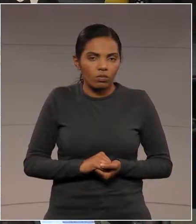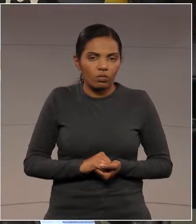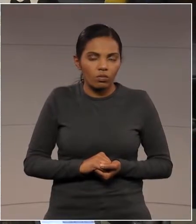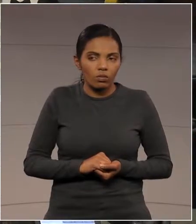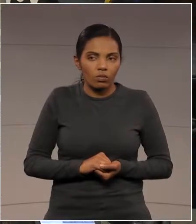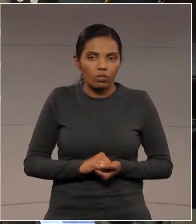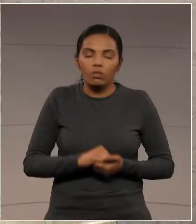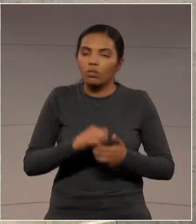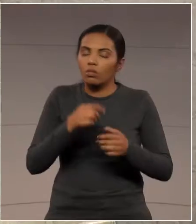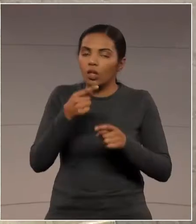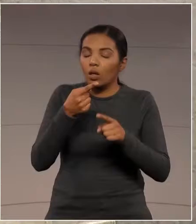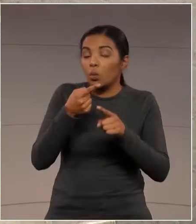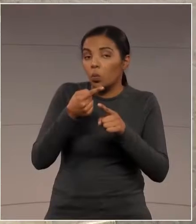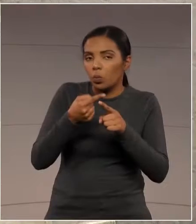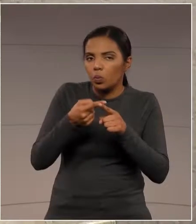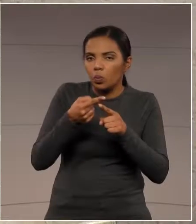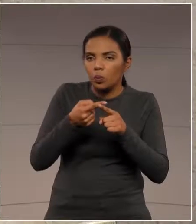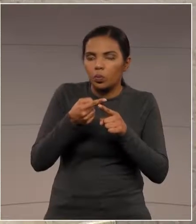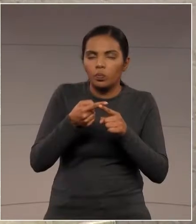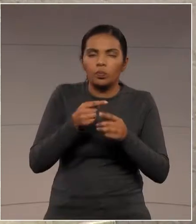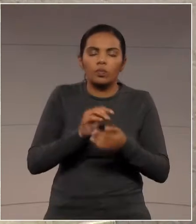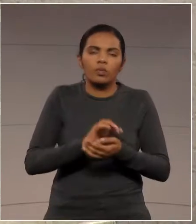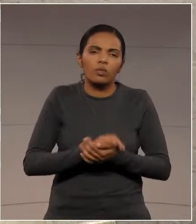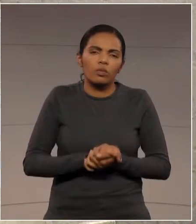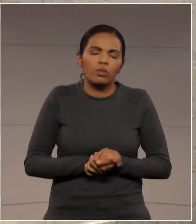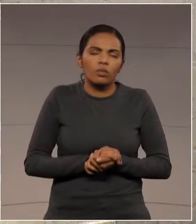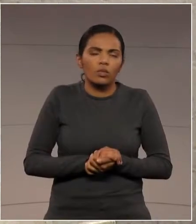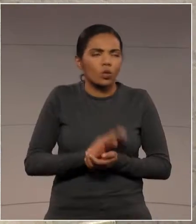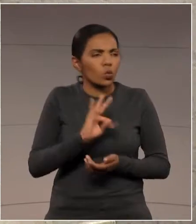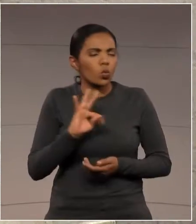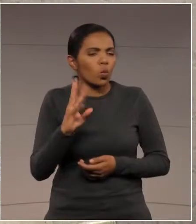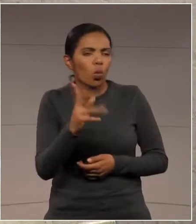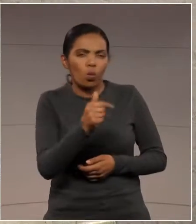Porque, como todos sabem,